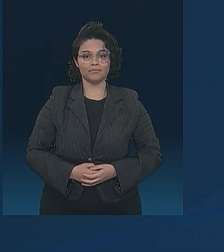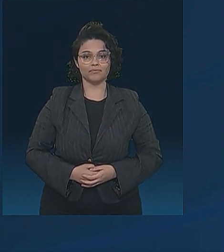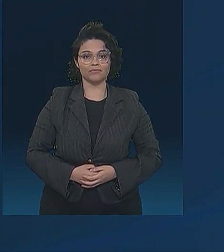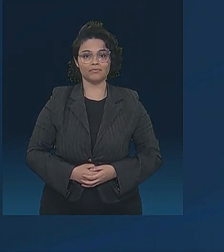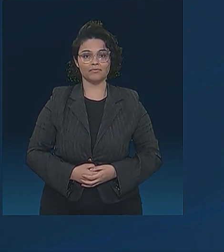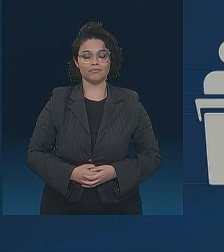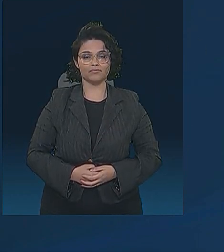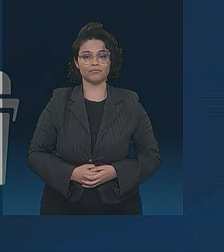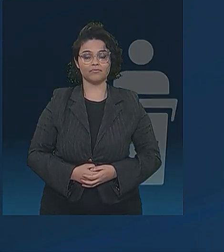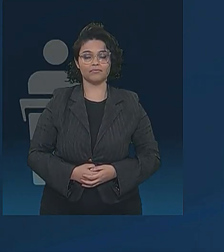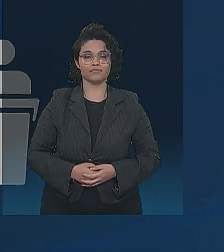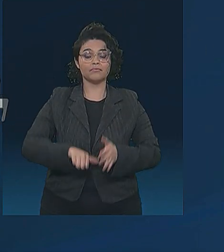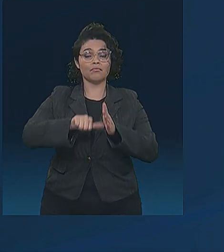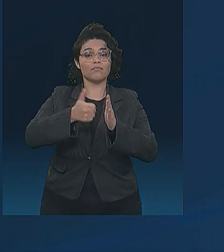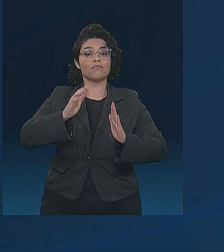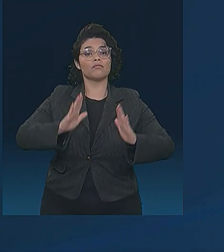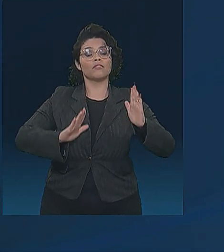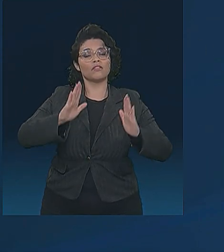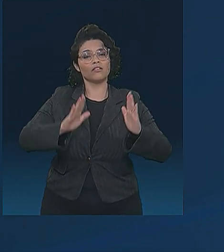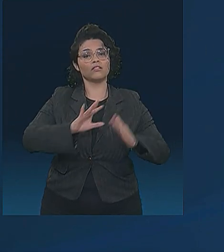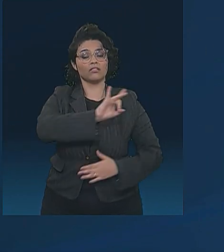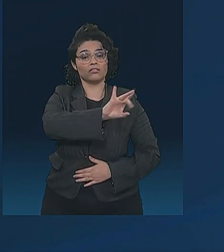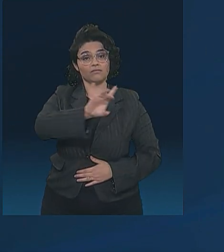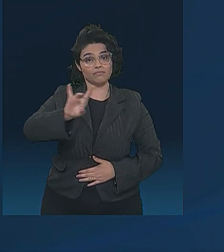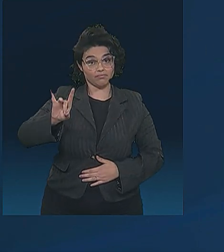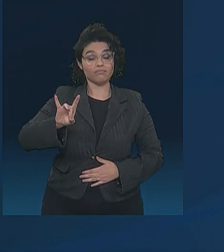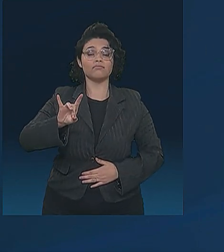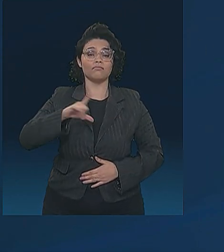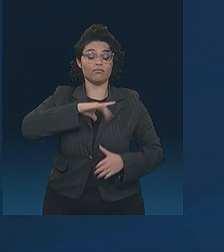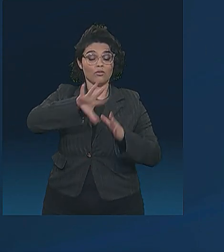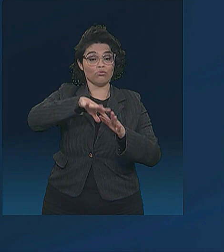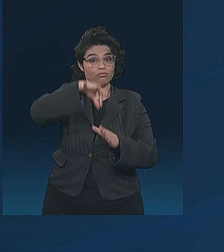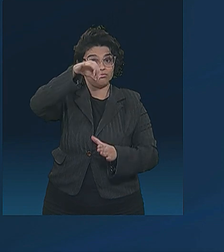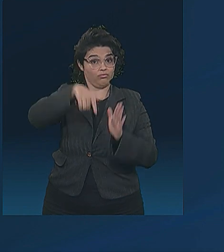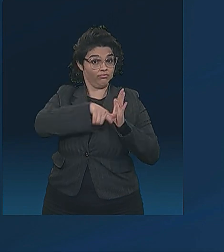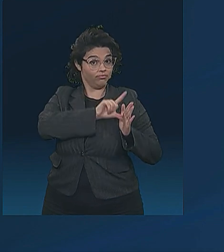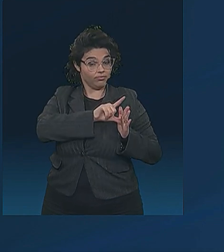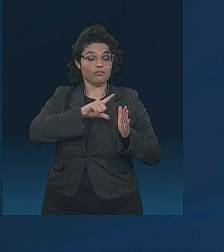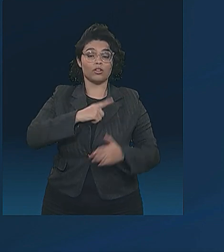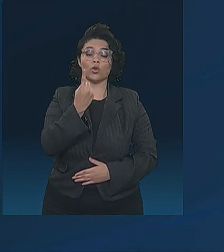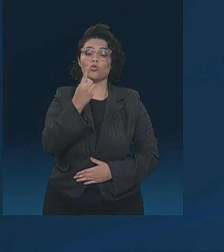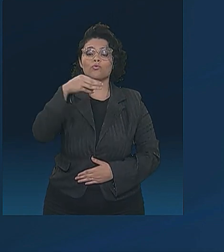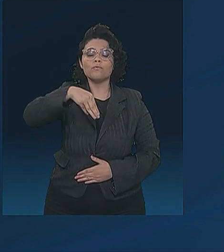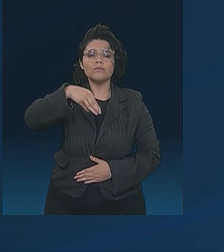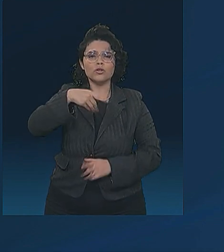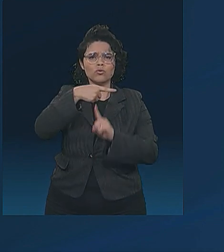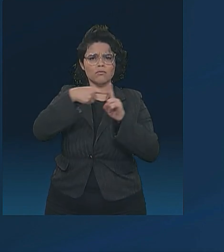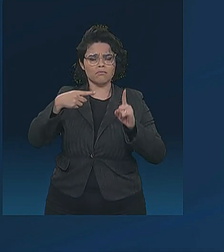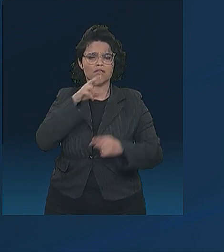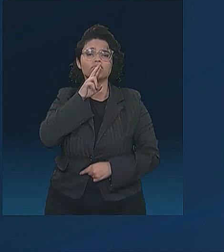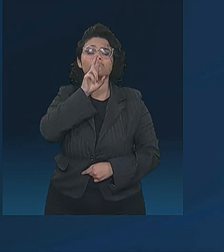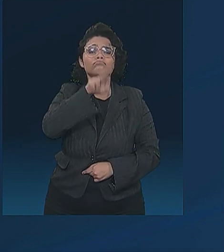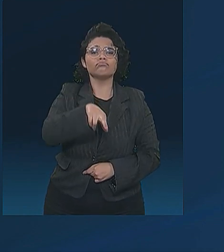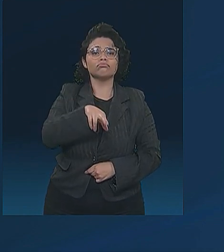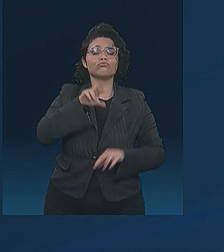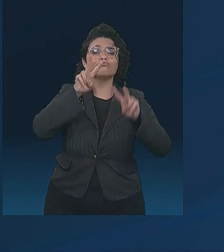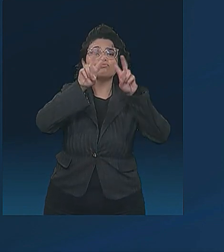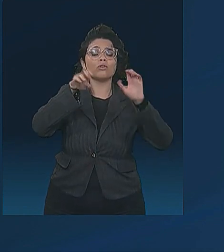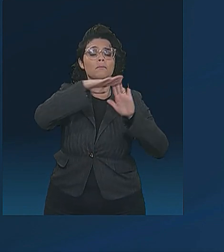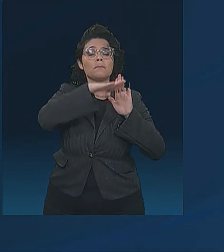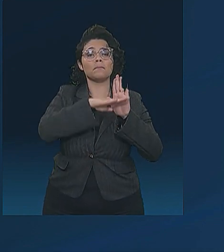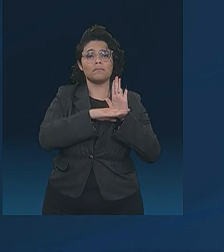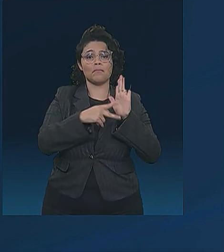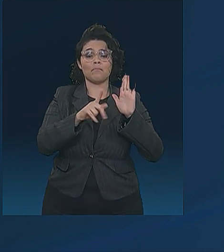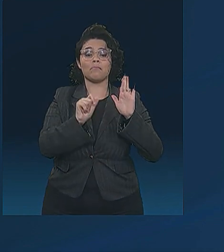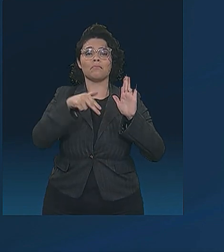No primeiro bloco, cada candidato por ordem de sorteio tem um minuto e meio para responder a uma pergunta sobre planos de governo.